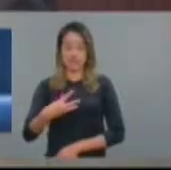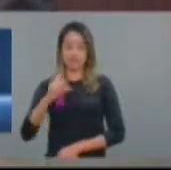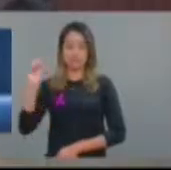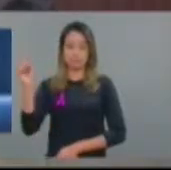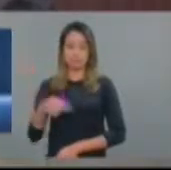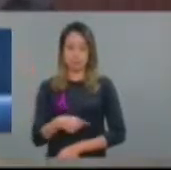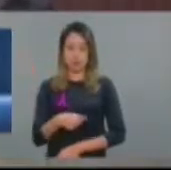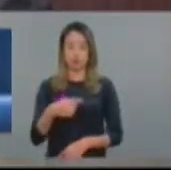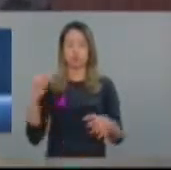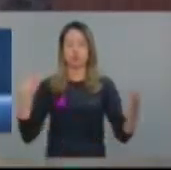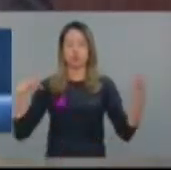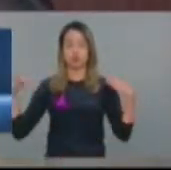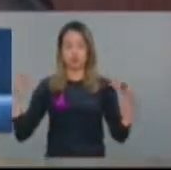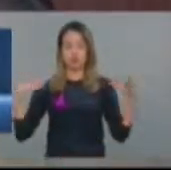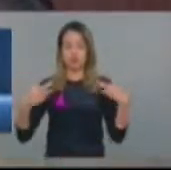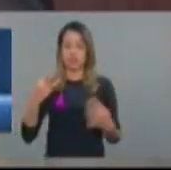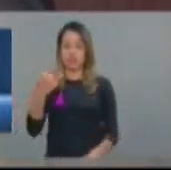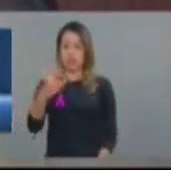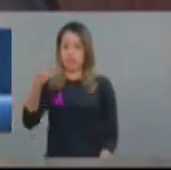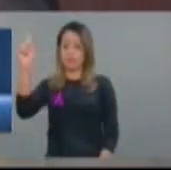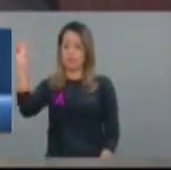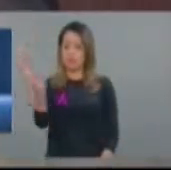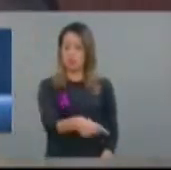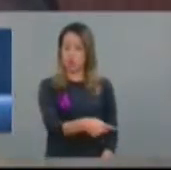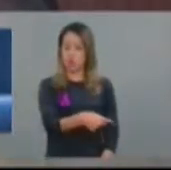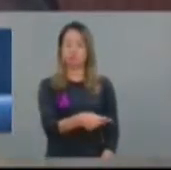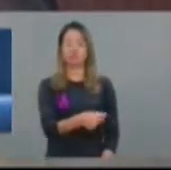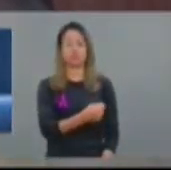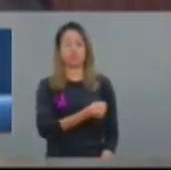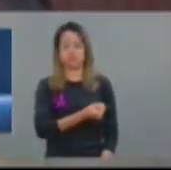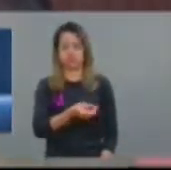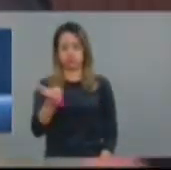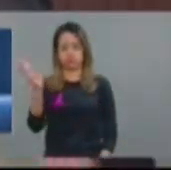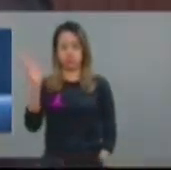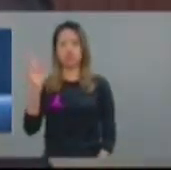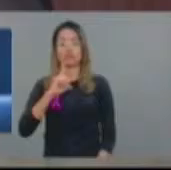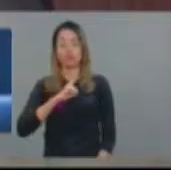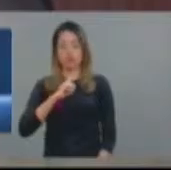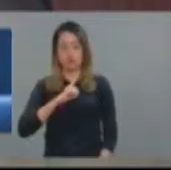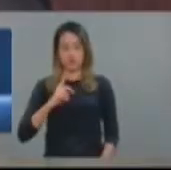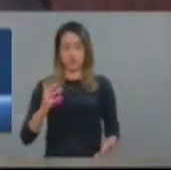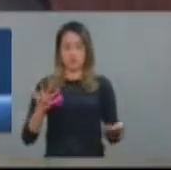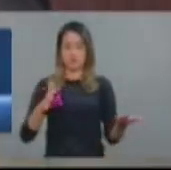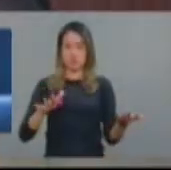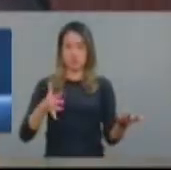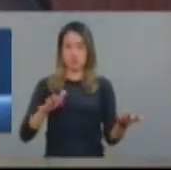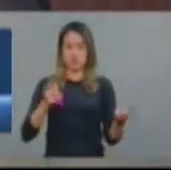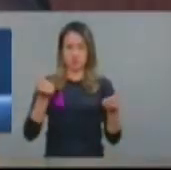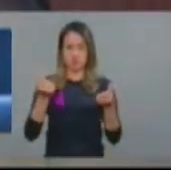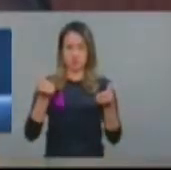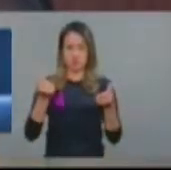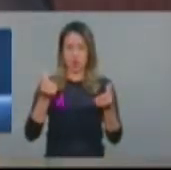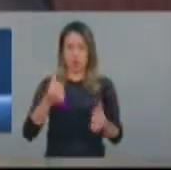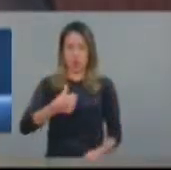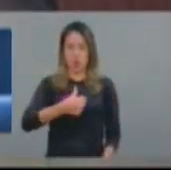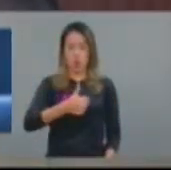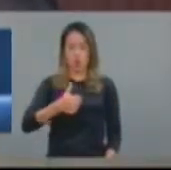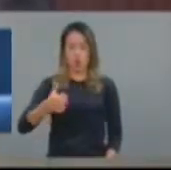gerando uma receita de aproximadamente R$ 11 bilhões.